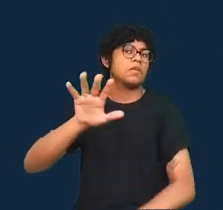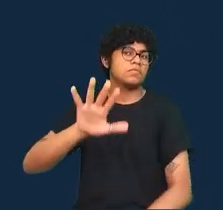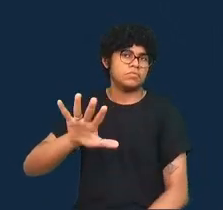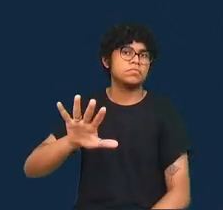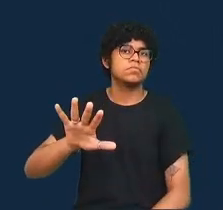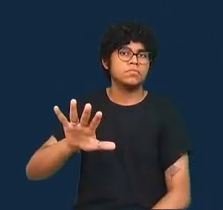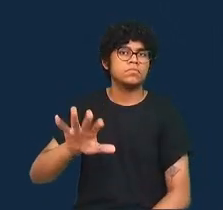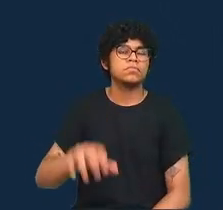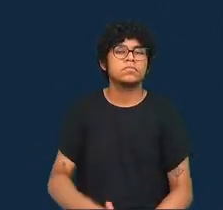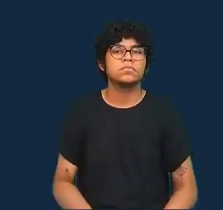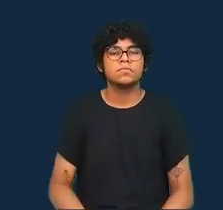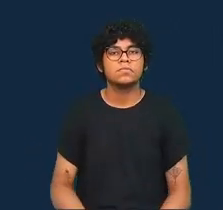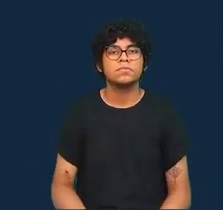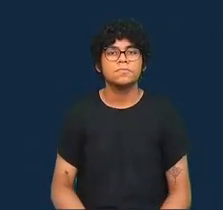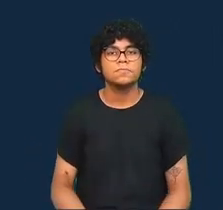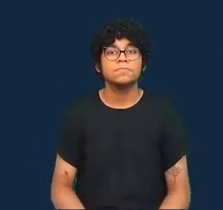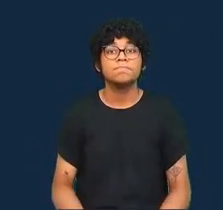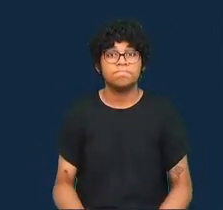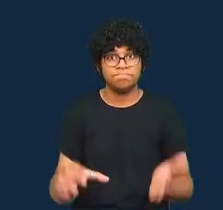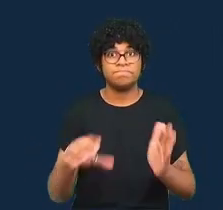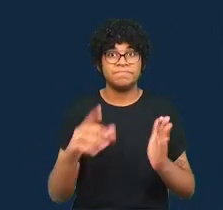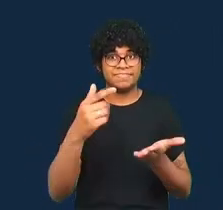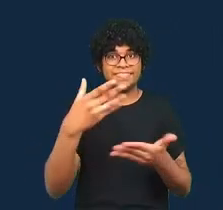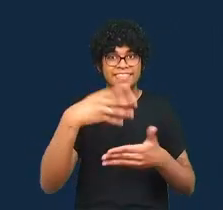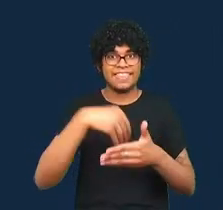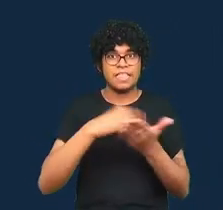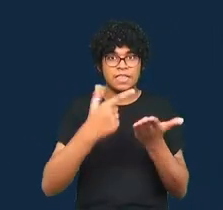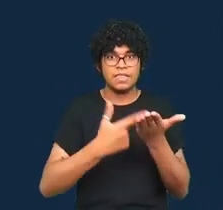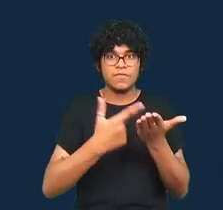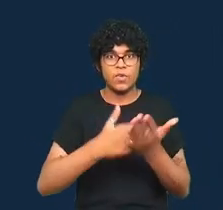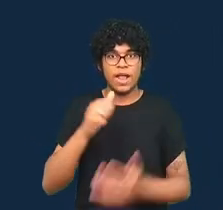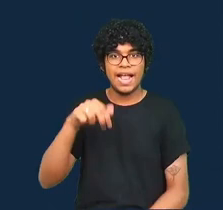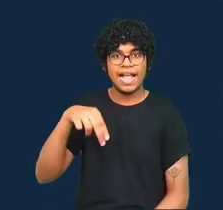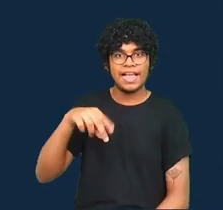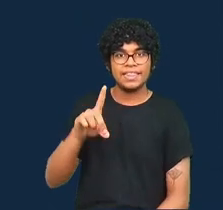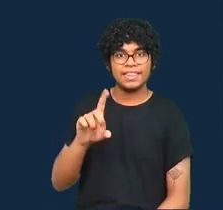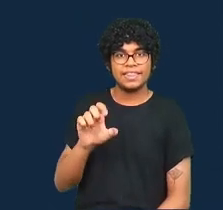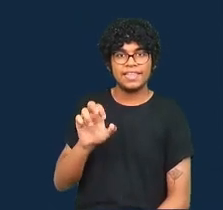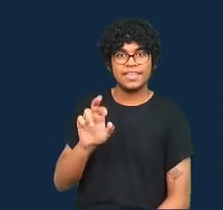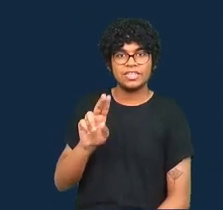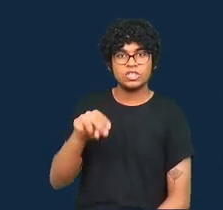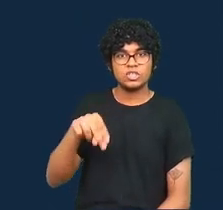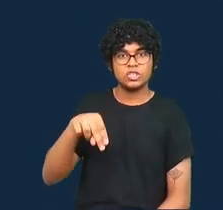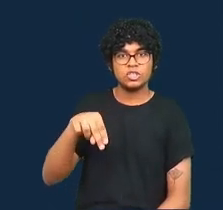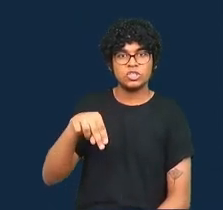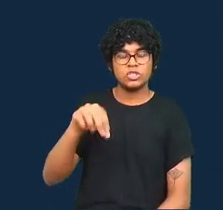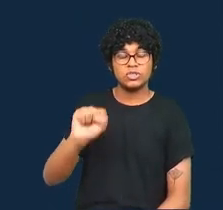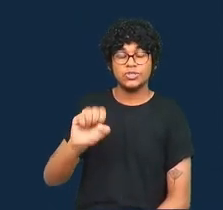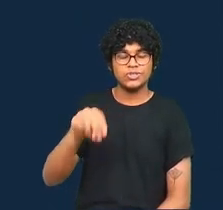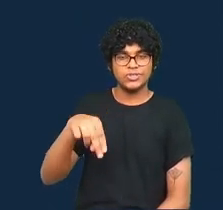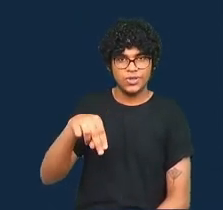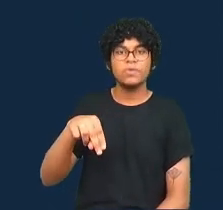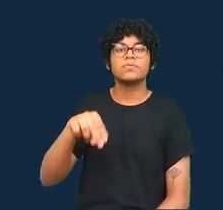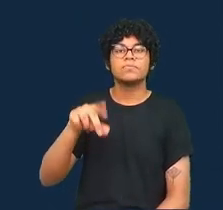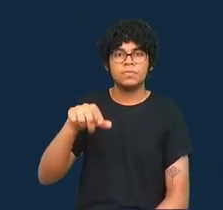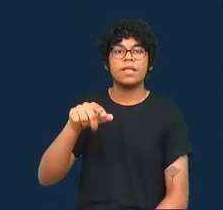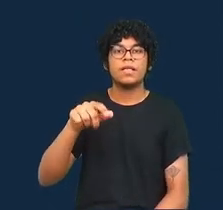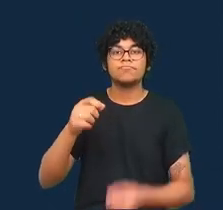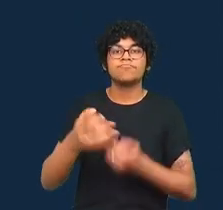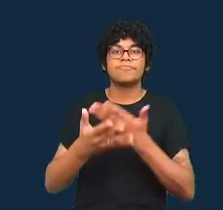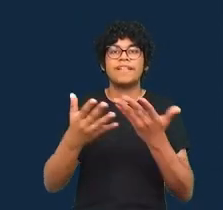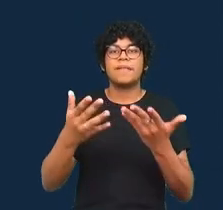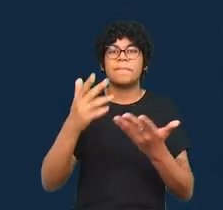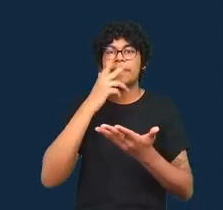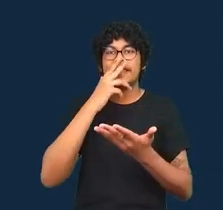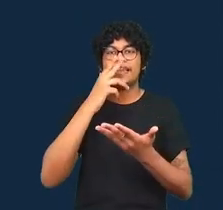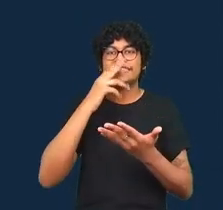e no seu capítulo Anderson oferece uma genealogia do jornalismo de dados nos Estados Unidos como uma